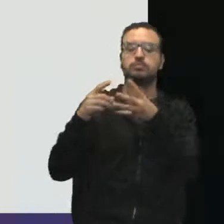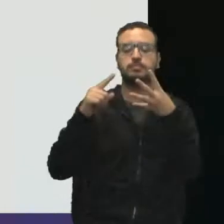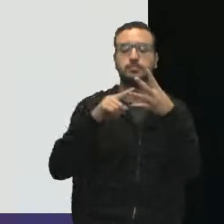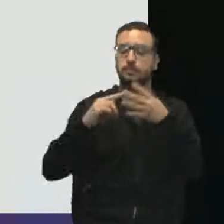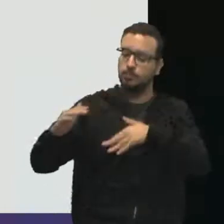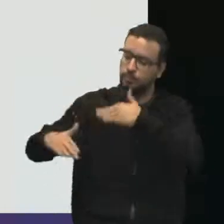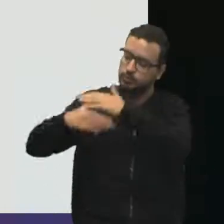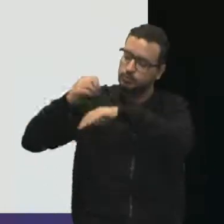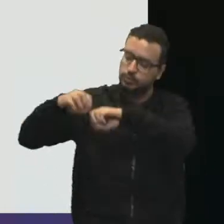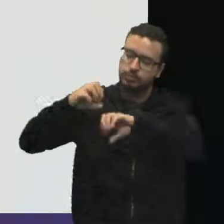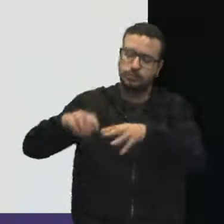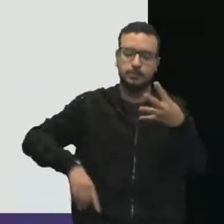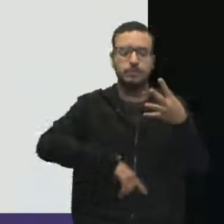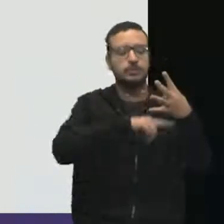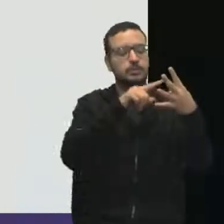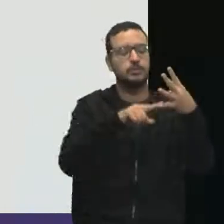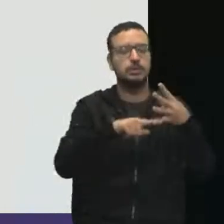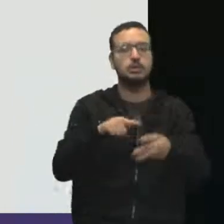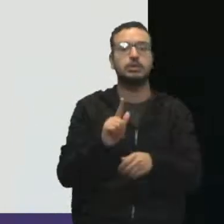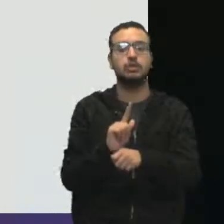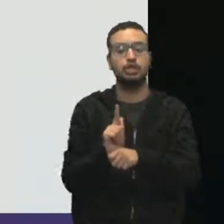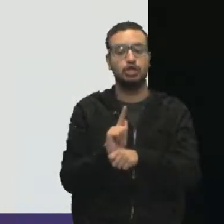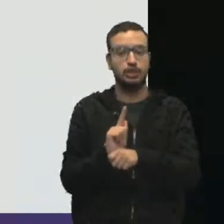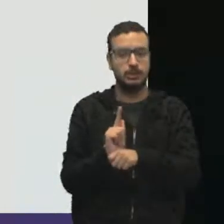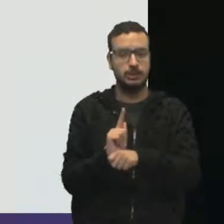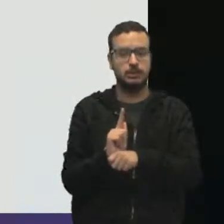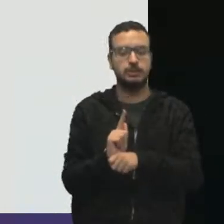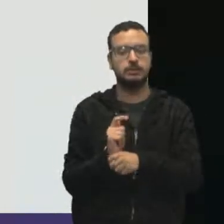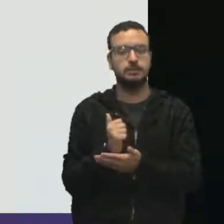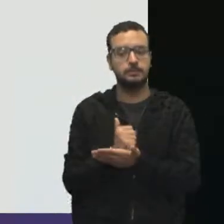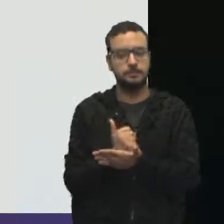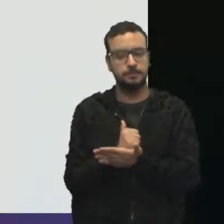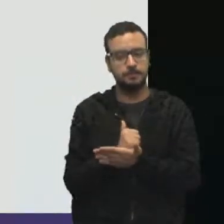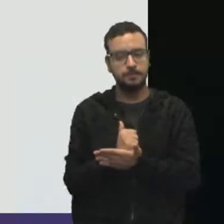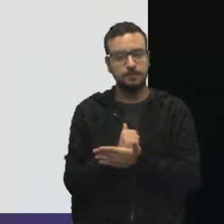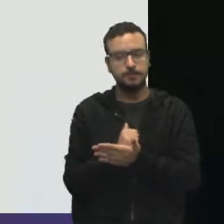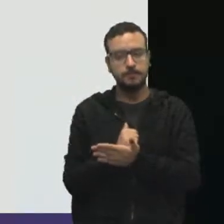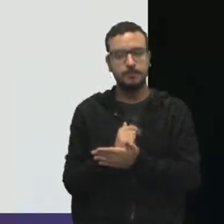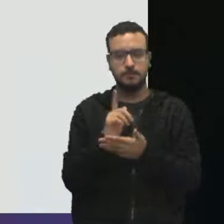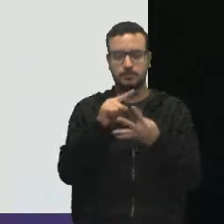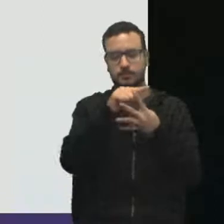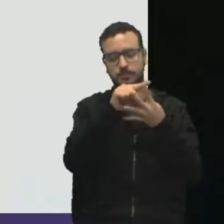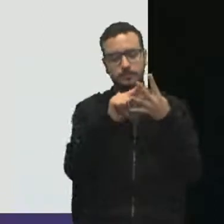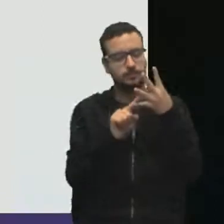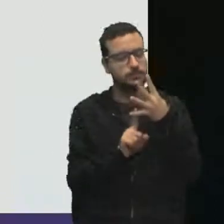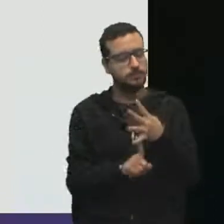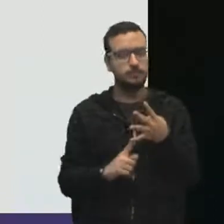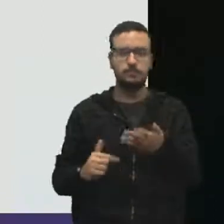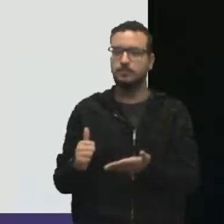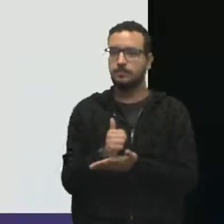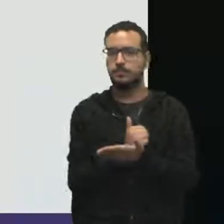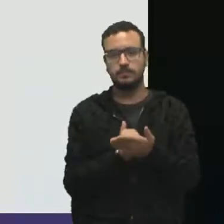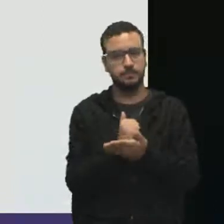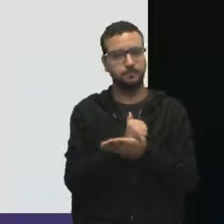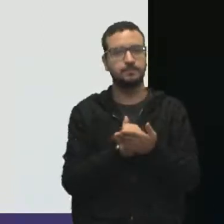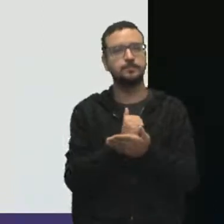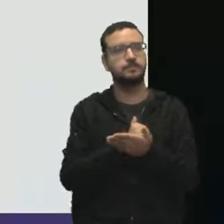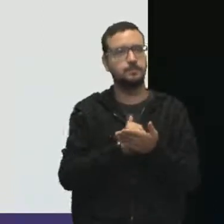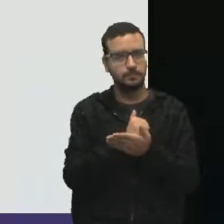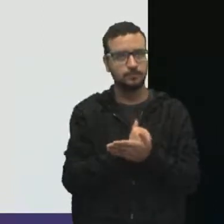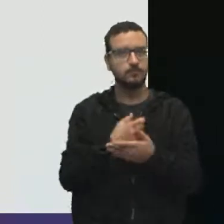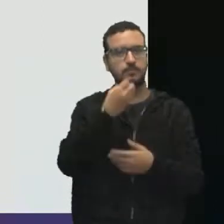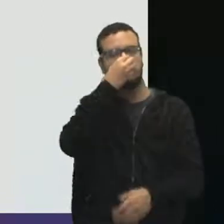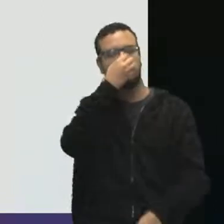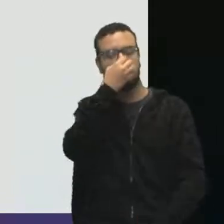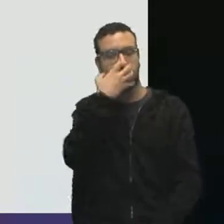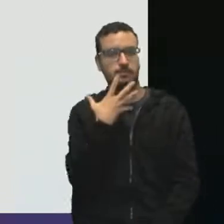equipe e gerenciamento desta equipe. São os quatro processos básicos aí de uma